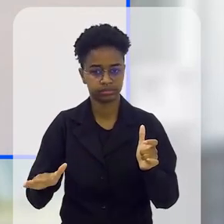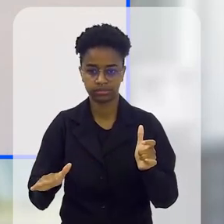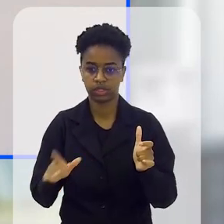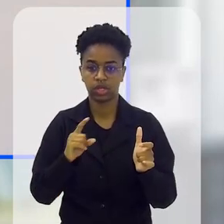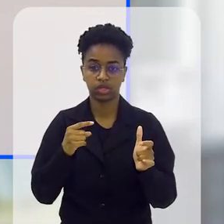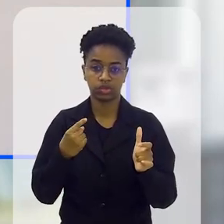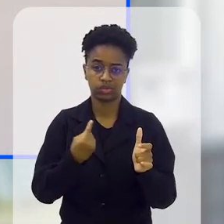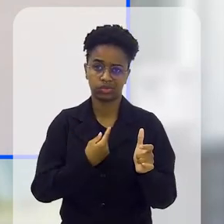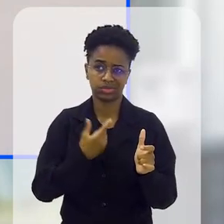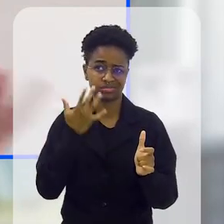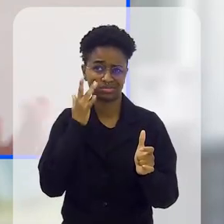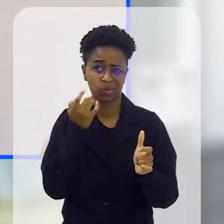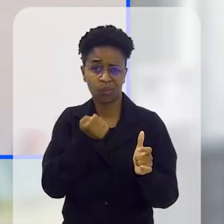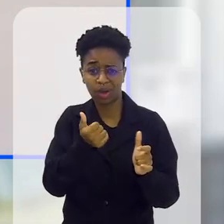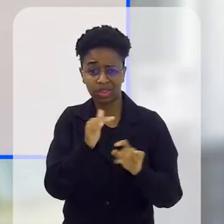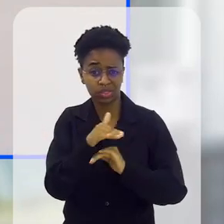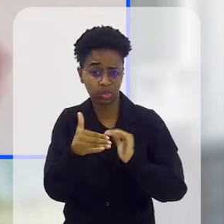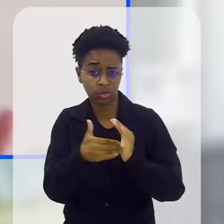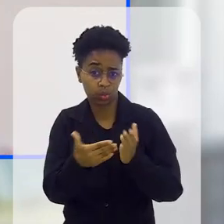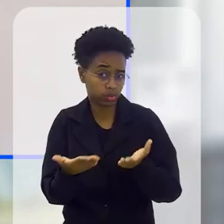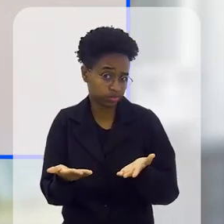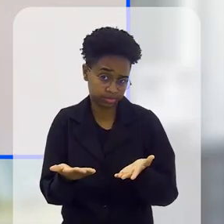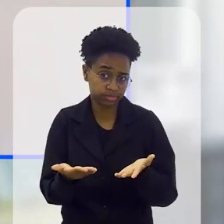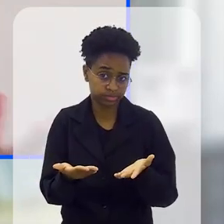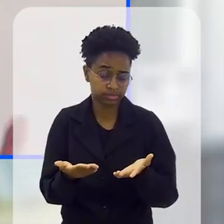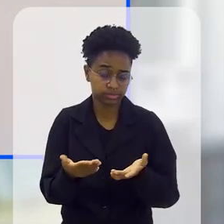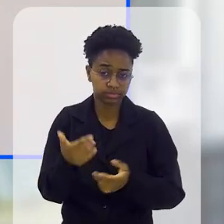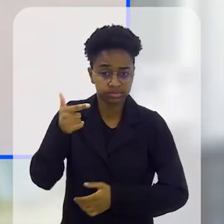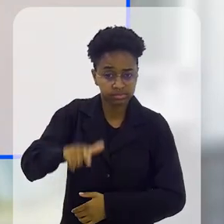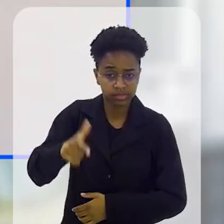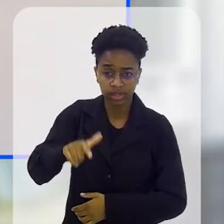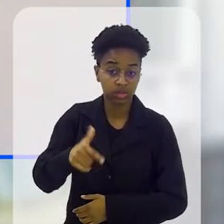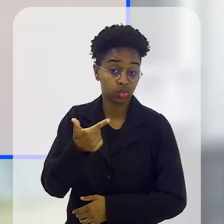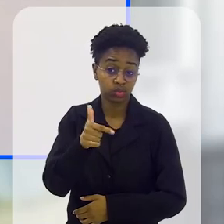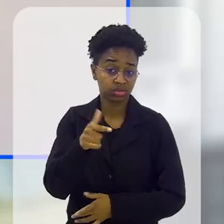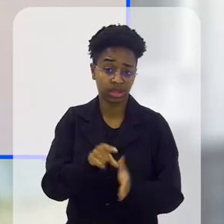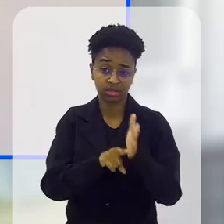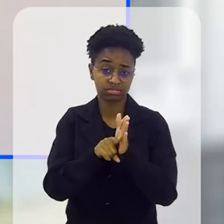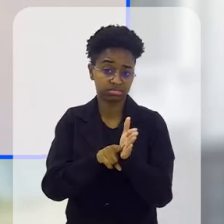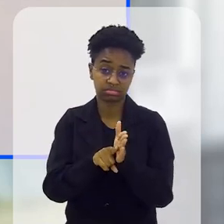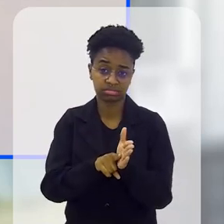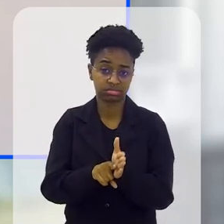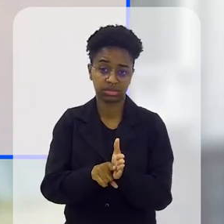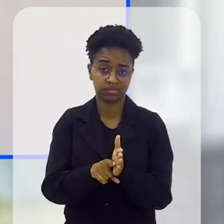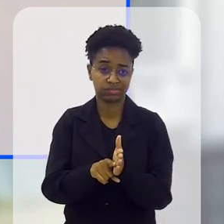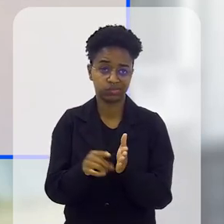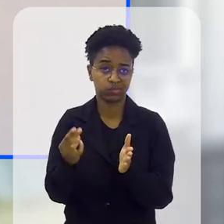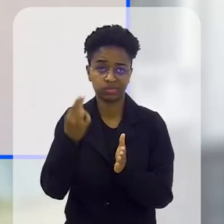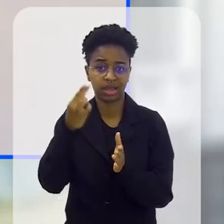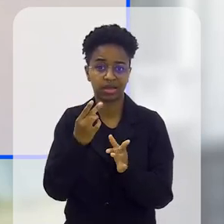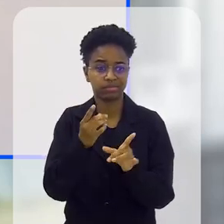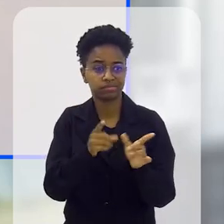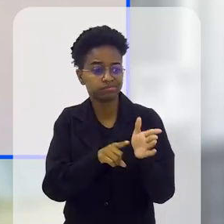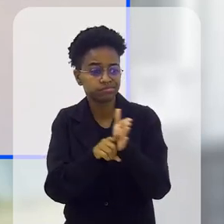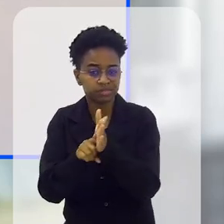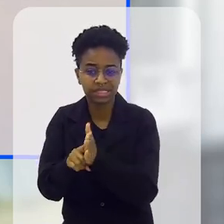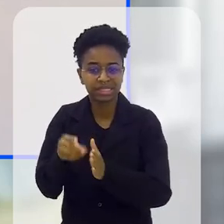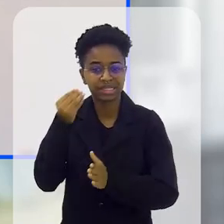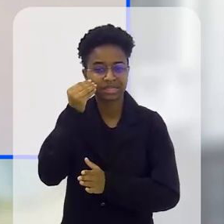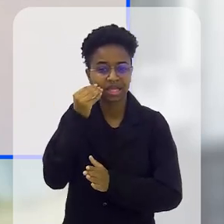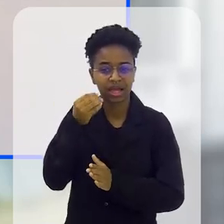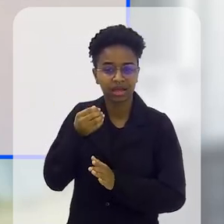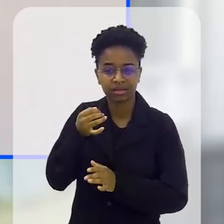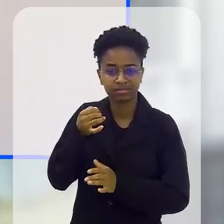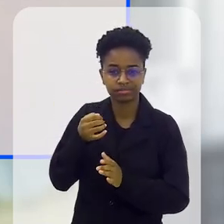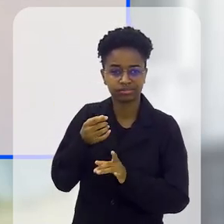crianças, que a gente considera quase que todas, que estão mais frequentes que é, não tem um exame que você possa fazer para